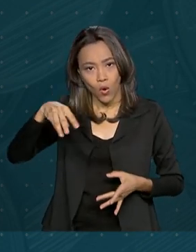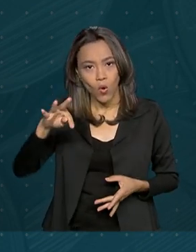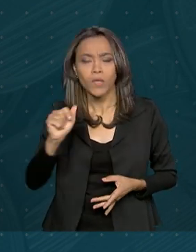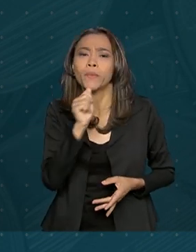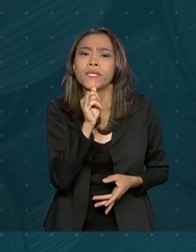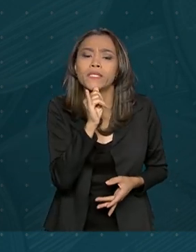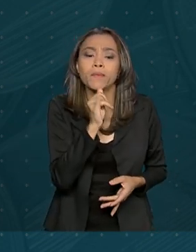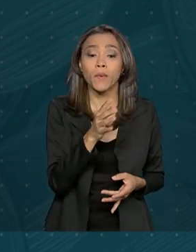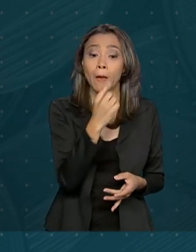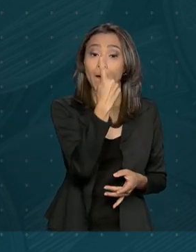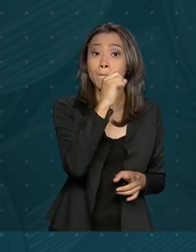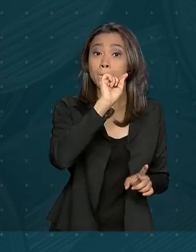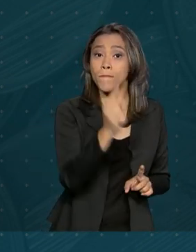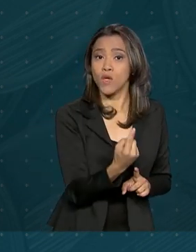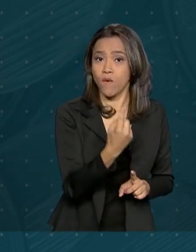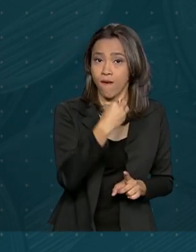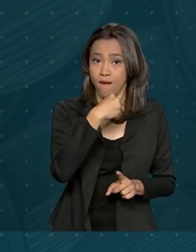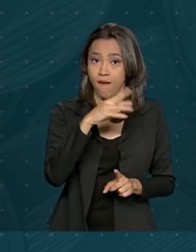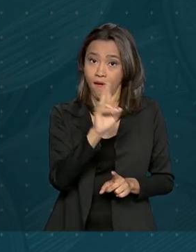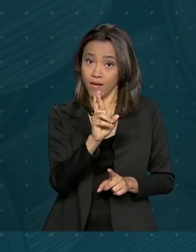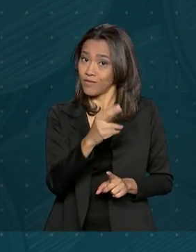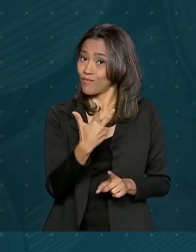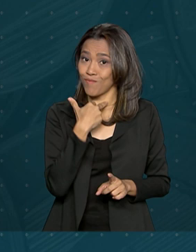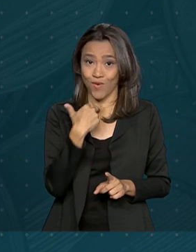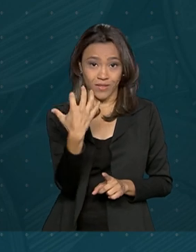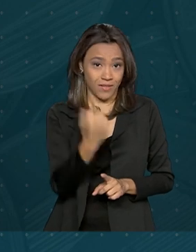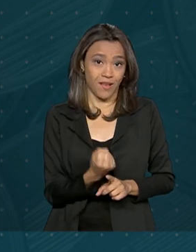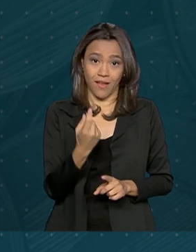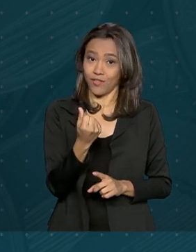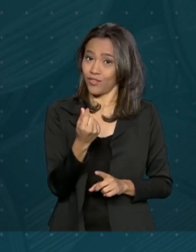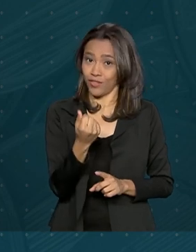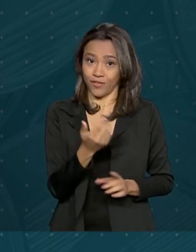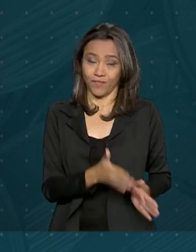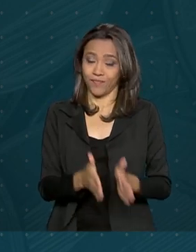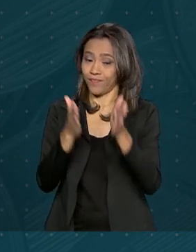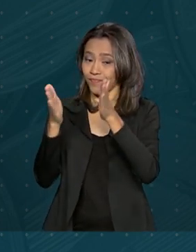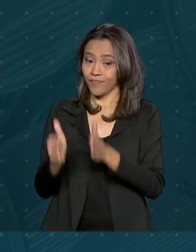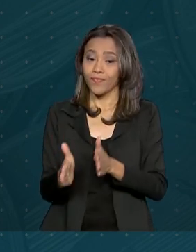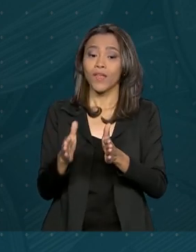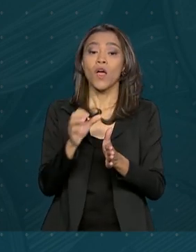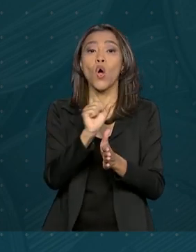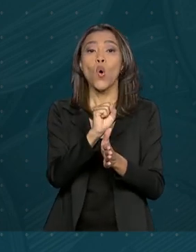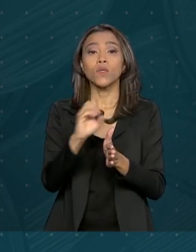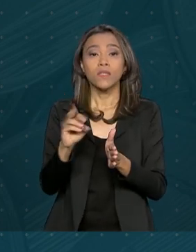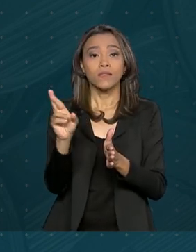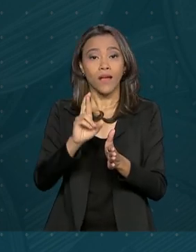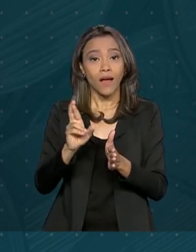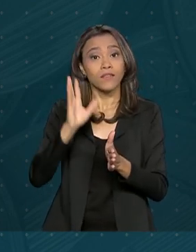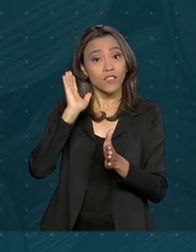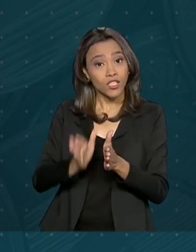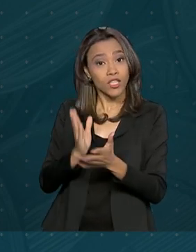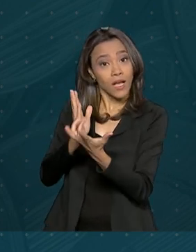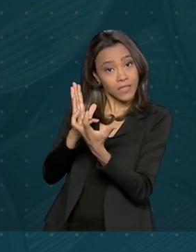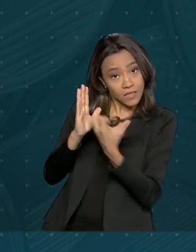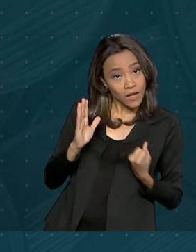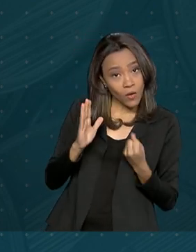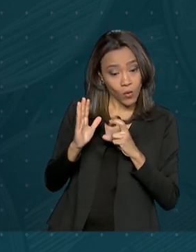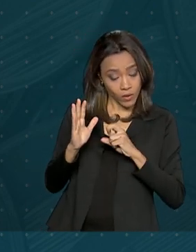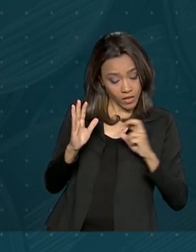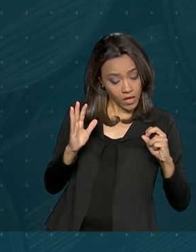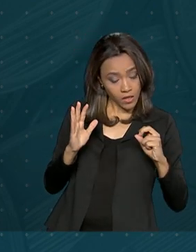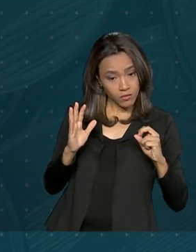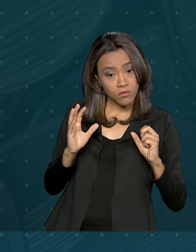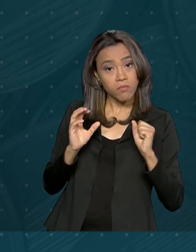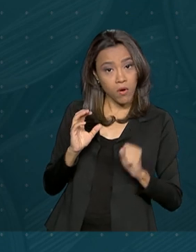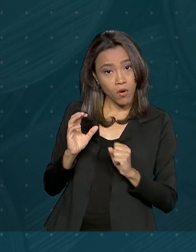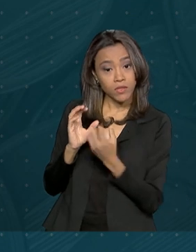tinha R$.000 não poderá sacar mais nada. E quem tinha R$ 800 e já sacou os R$ pode